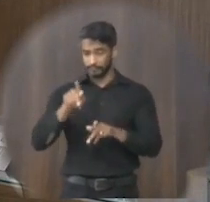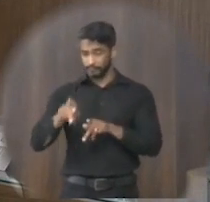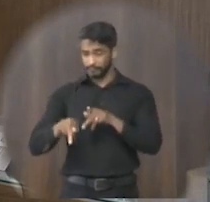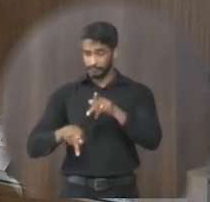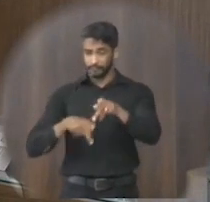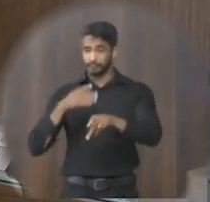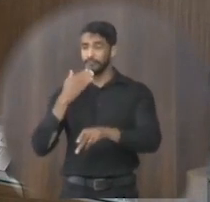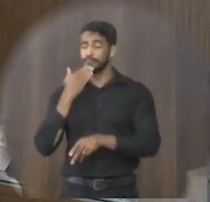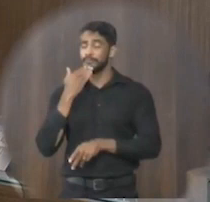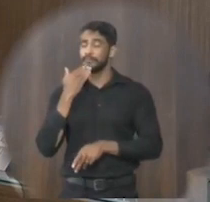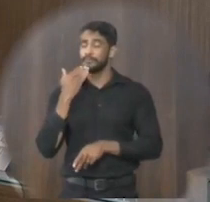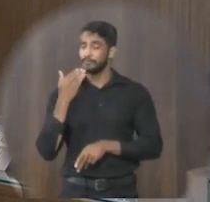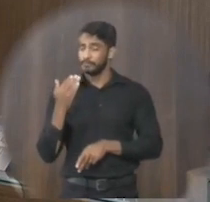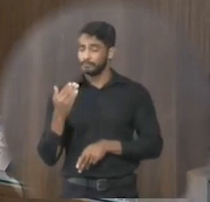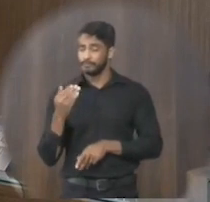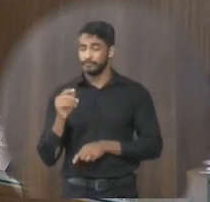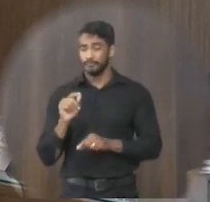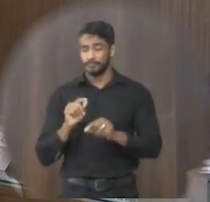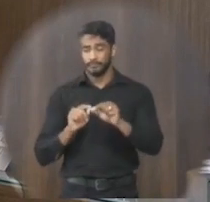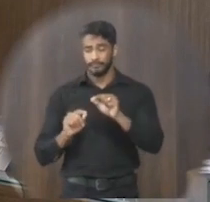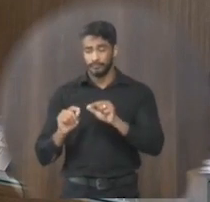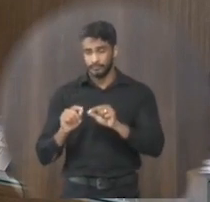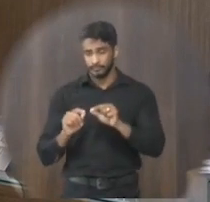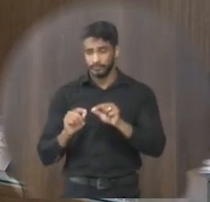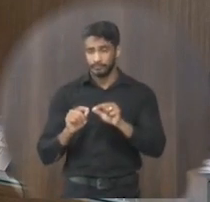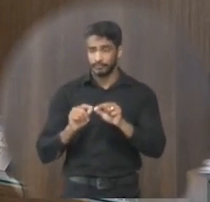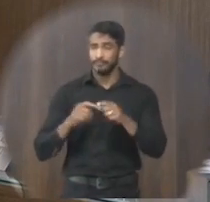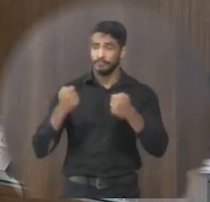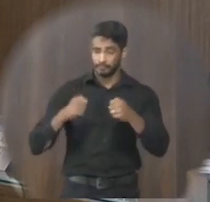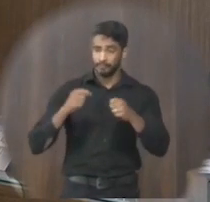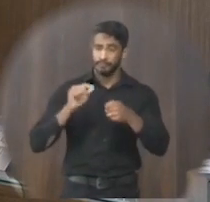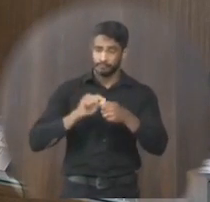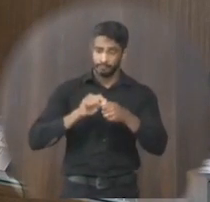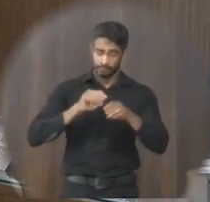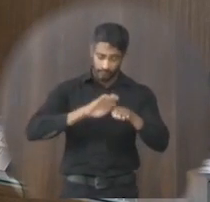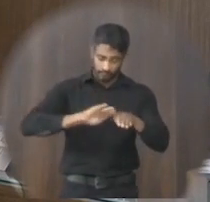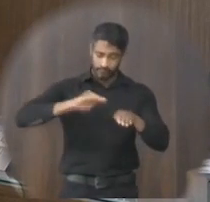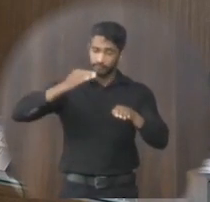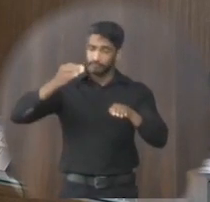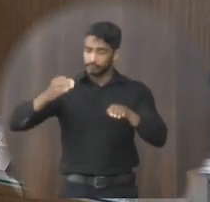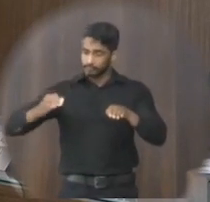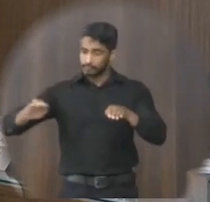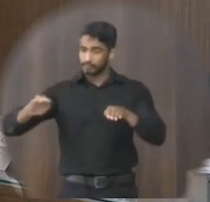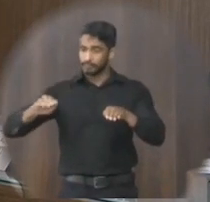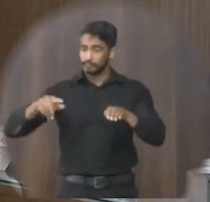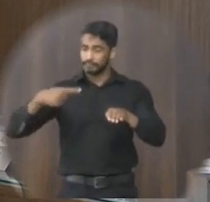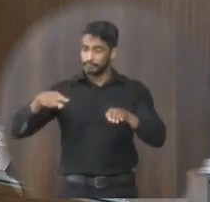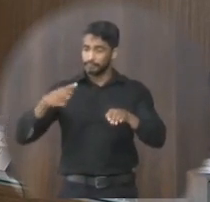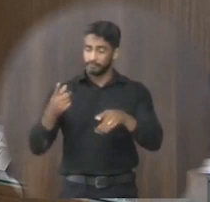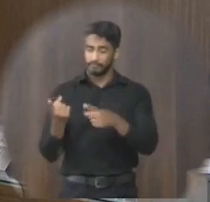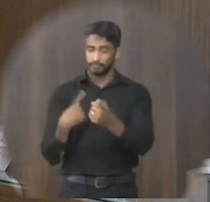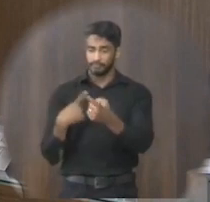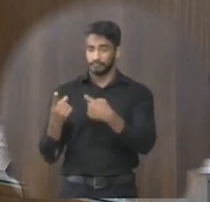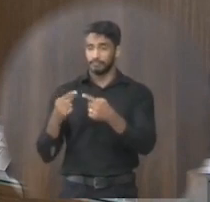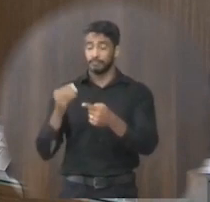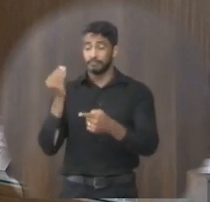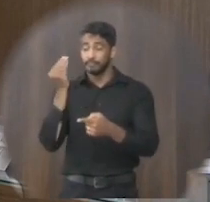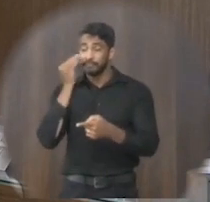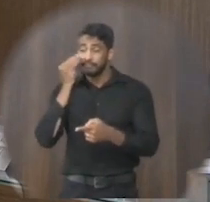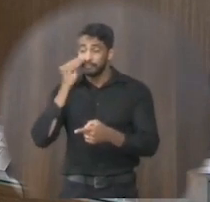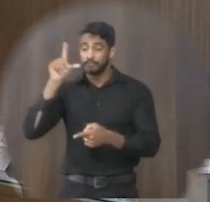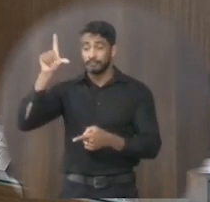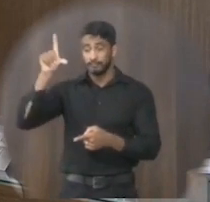solicita um redutor de velocidade um quebra-mola que seja para tentar amenizar